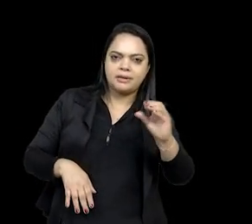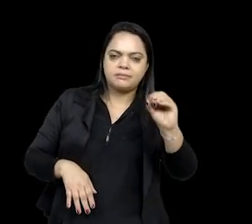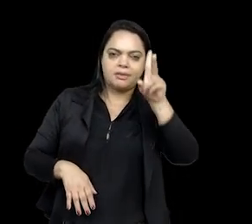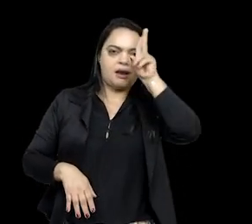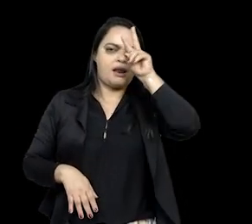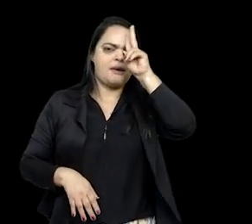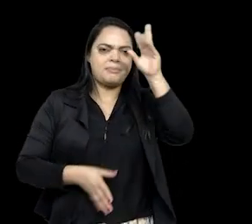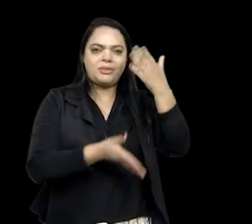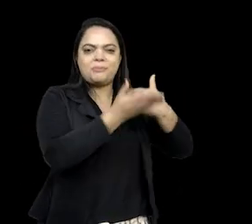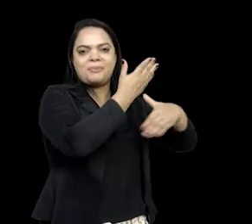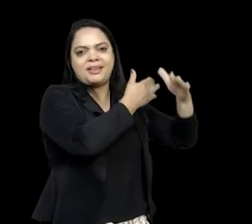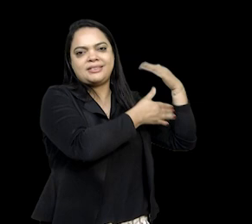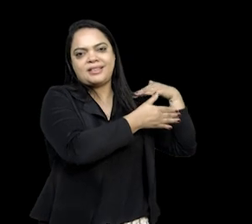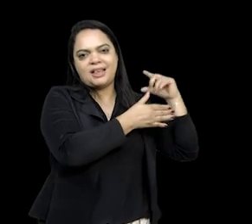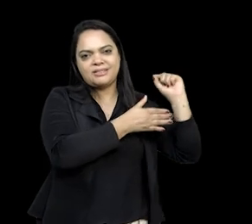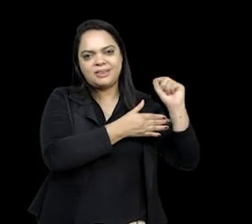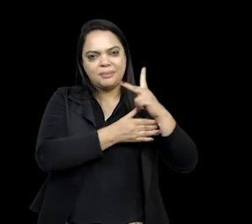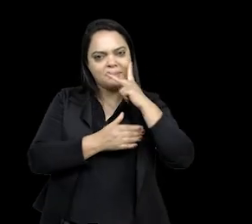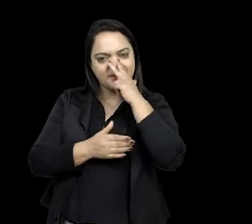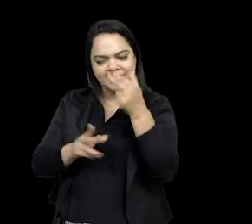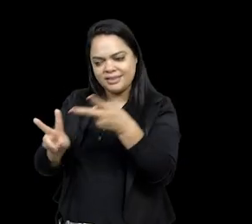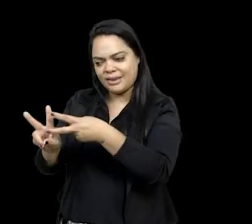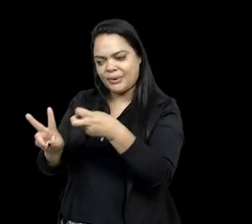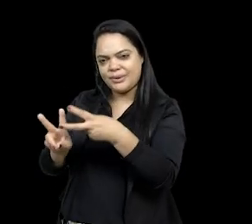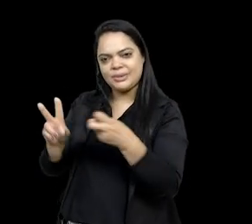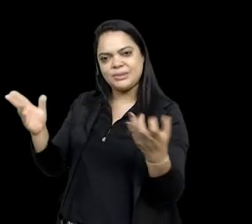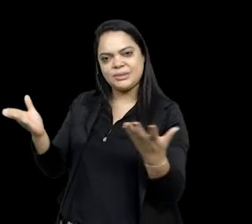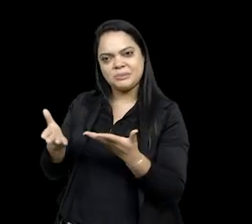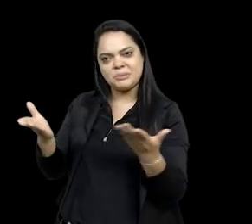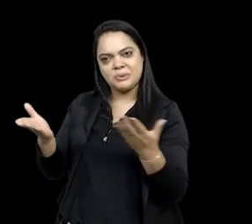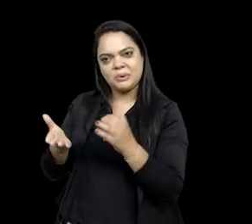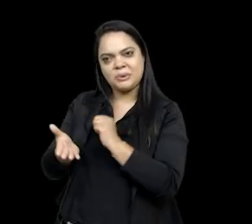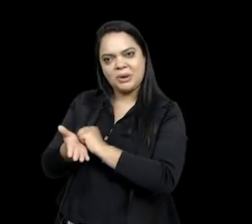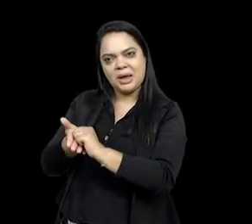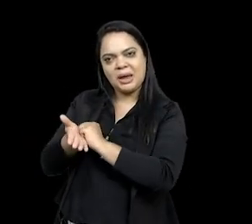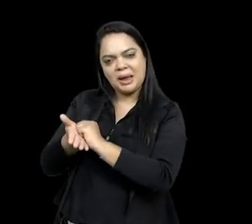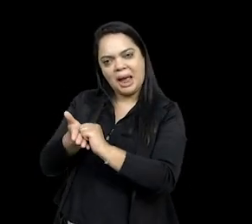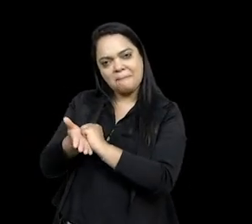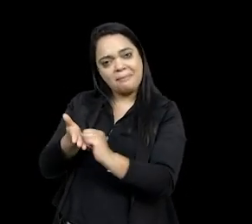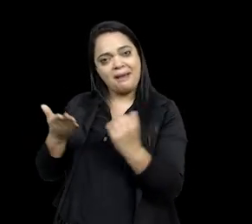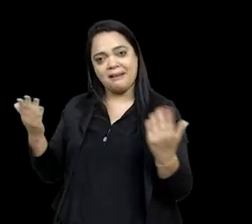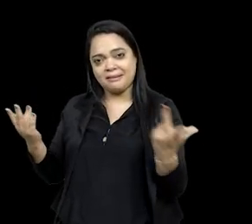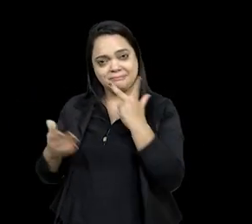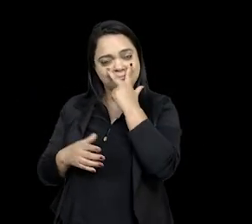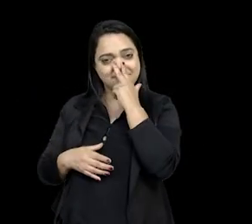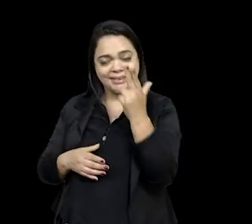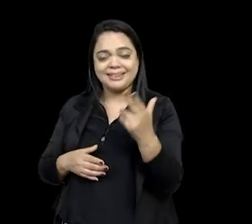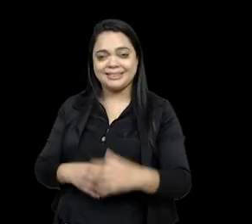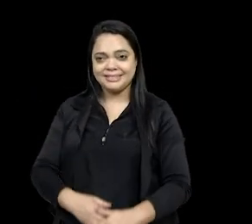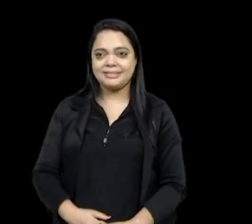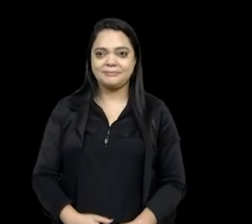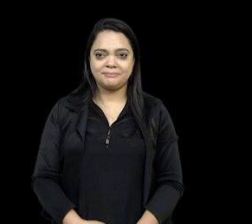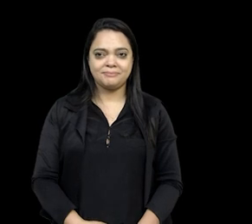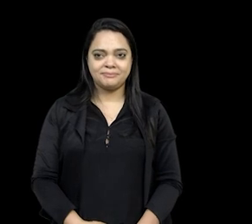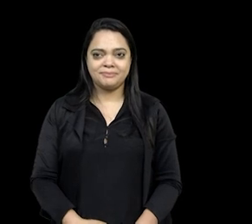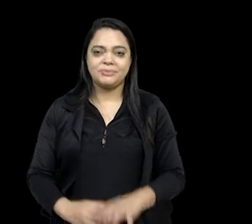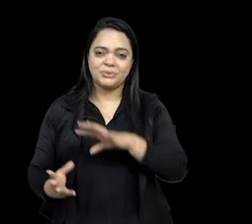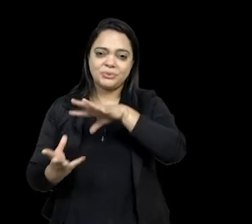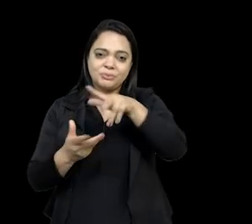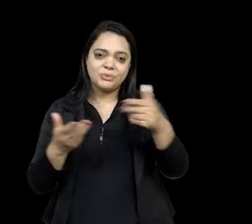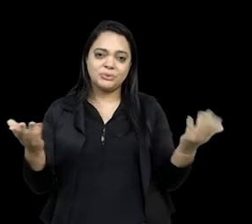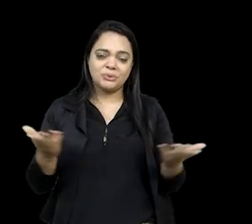passado e apaga as formas indígenas, as formas de ser índio no presente no mundo